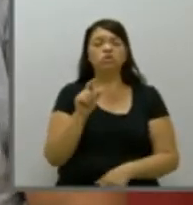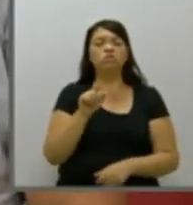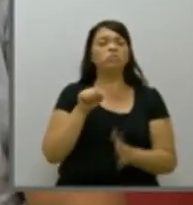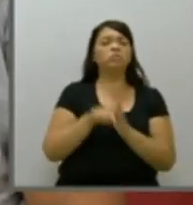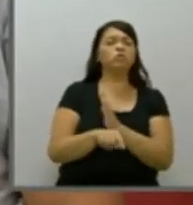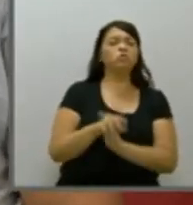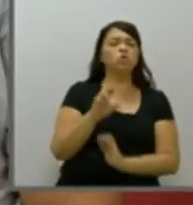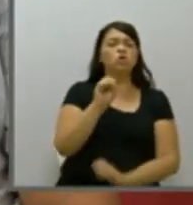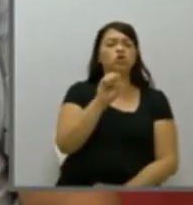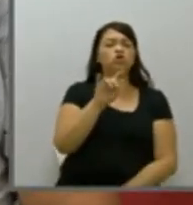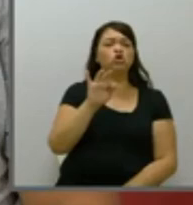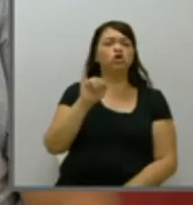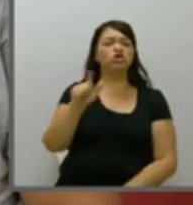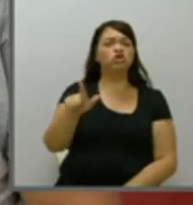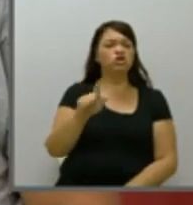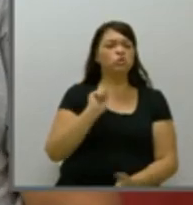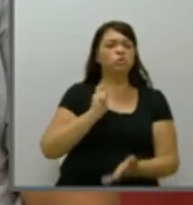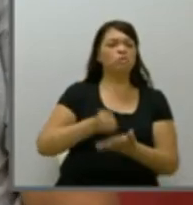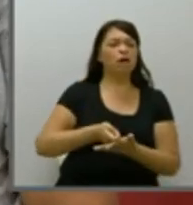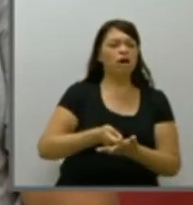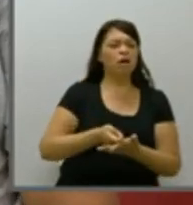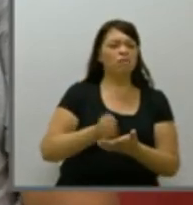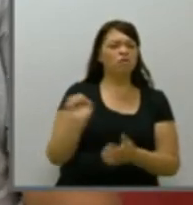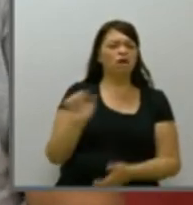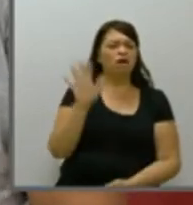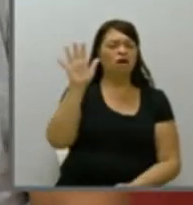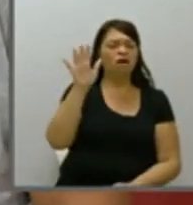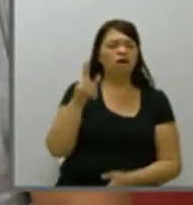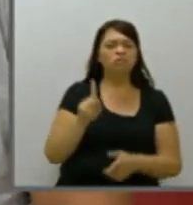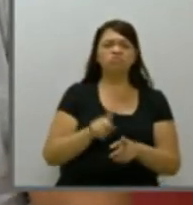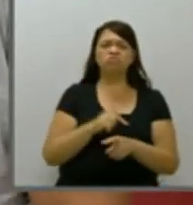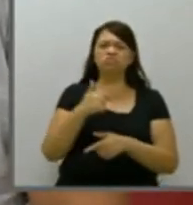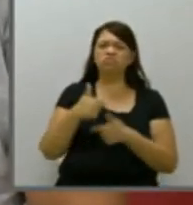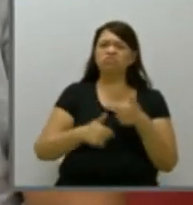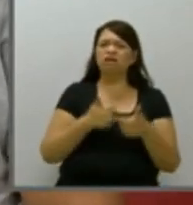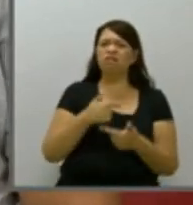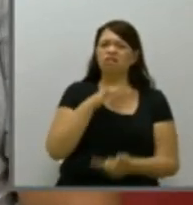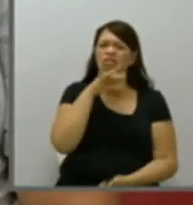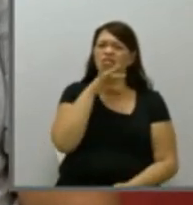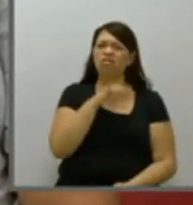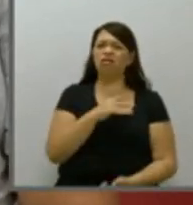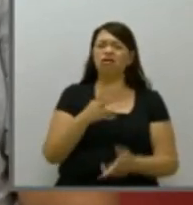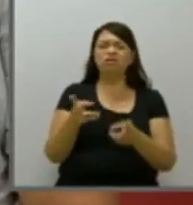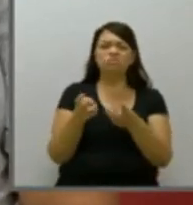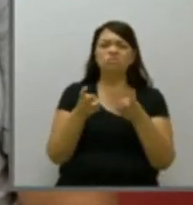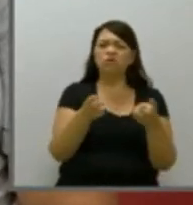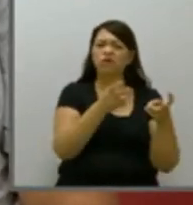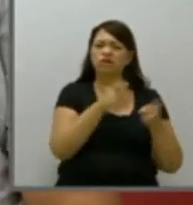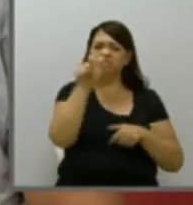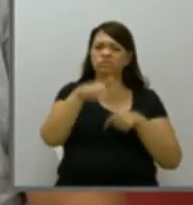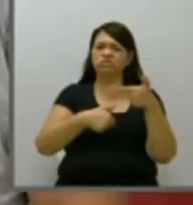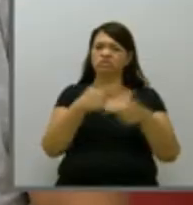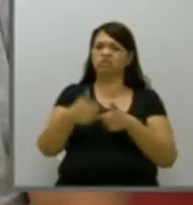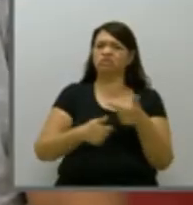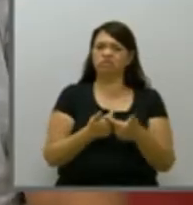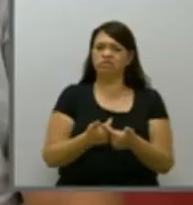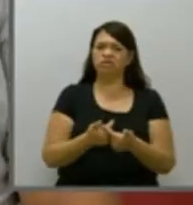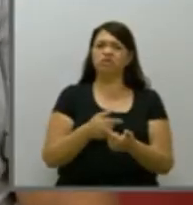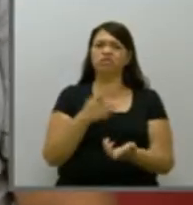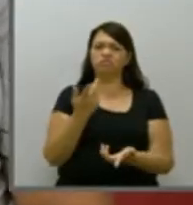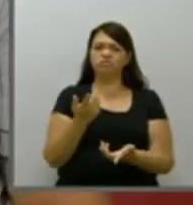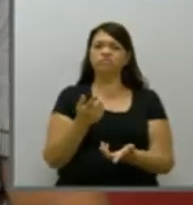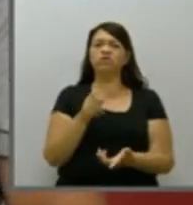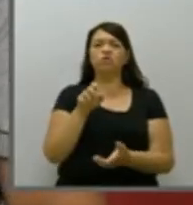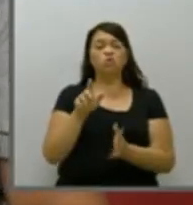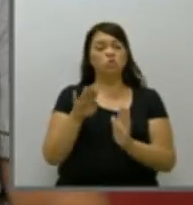tarifas caras, o péssimo serviço, mais de 50 anos explorando os trabalhadores. Inclusive, um dos programas do PT, inclusive o programa